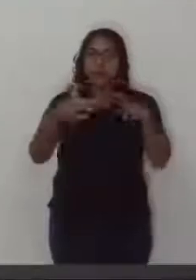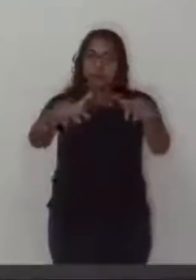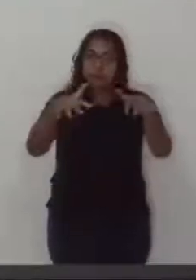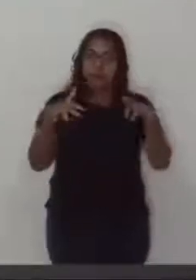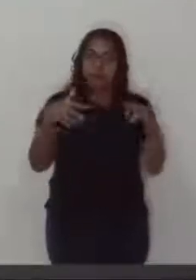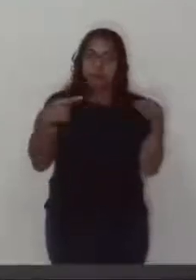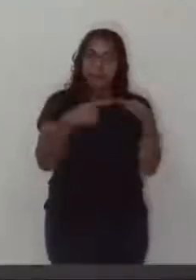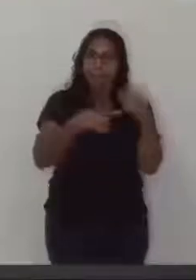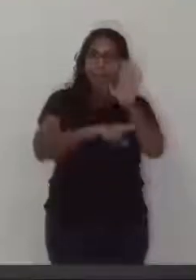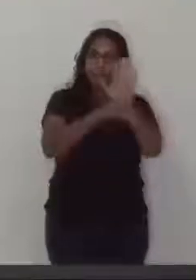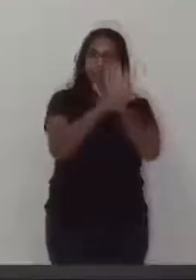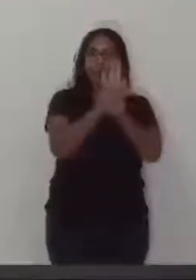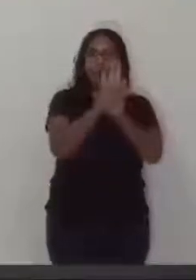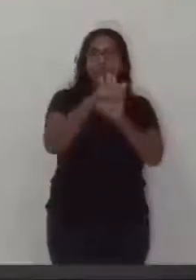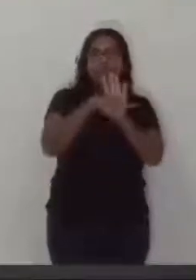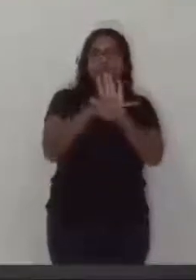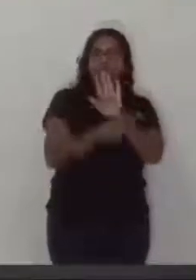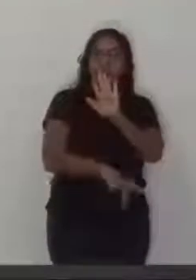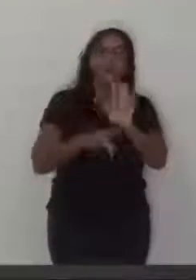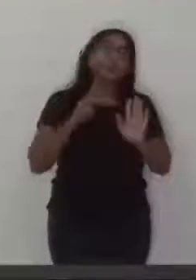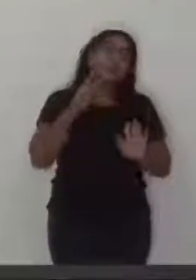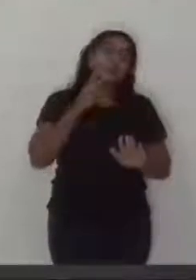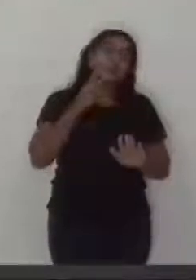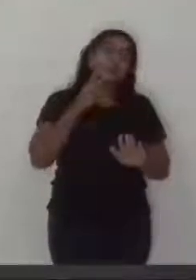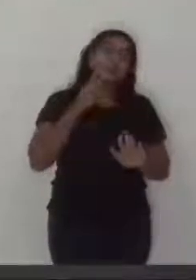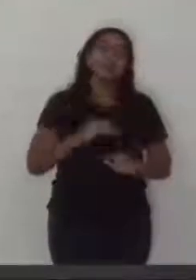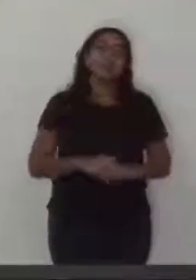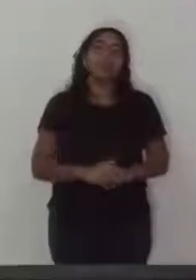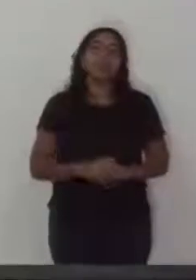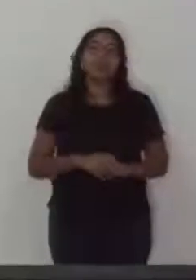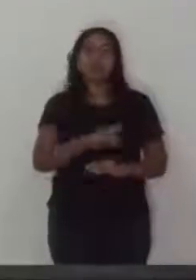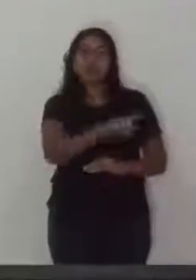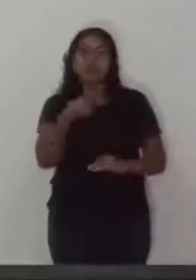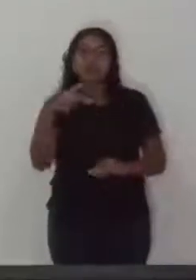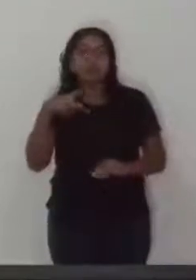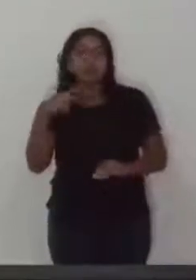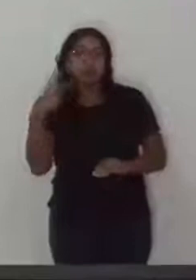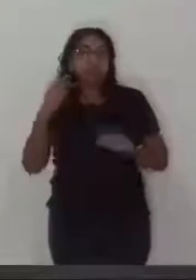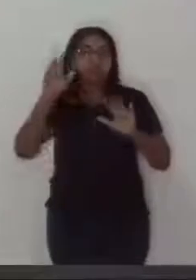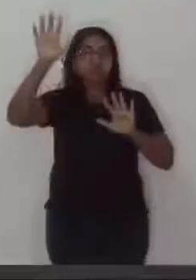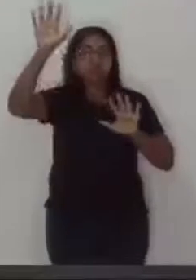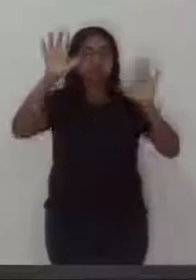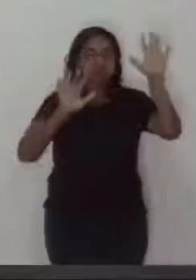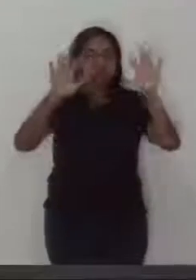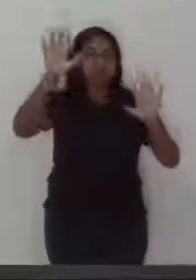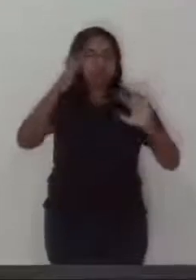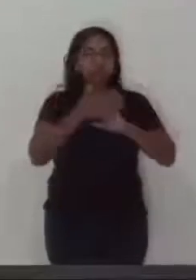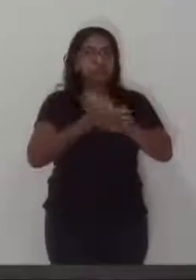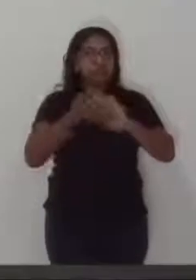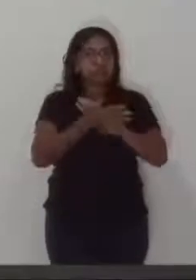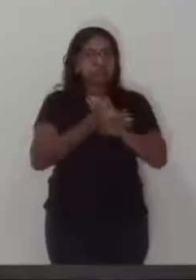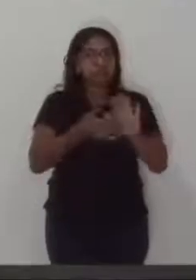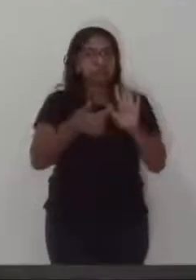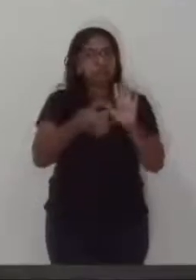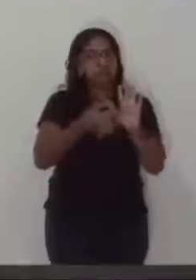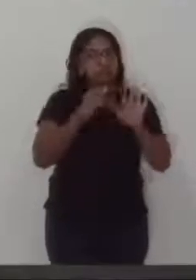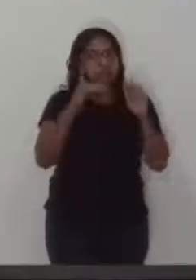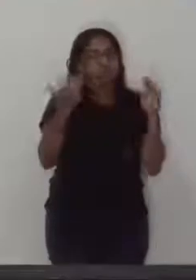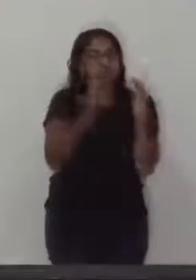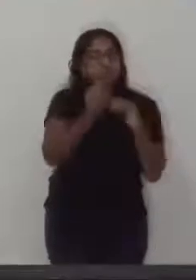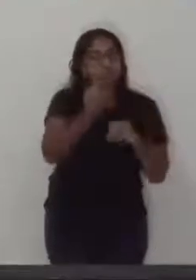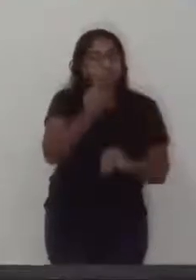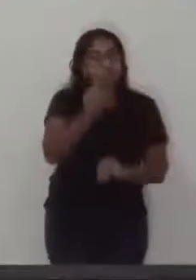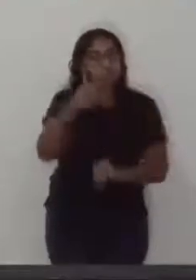legislatura de vinheta. Não havendo nenhuma manifestação dos vereadores e vereadoras com a data da centésima e vigésima sexta sessão